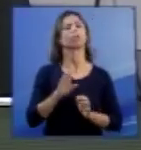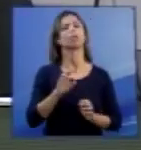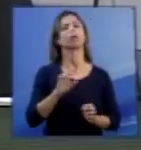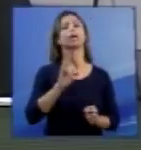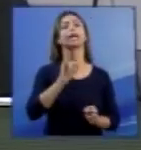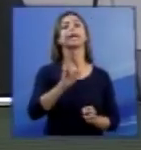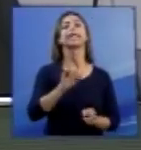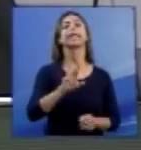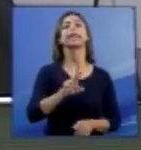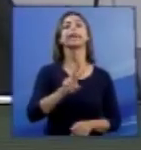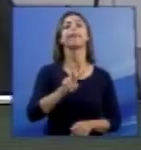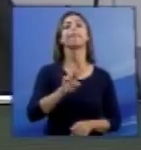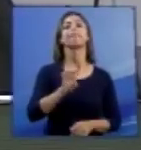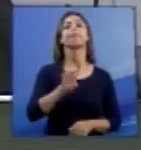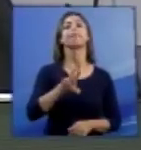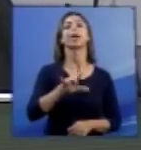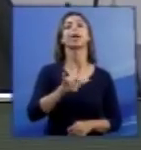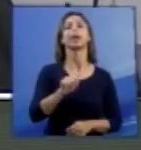Irvênia.